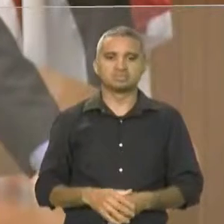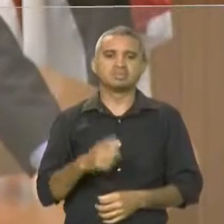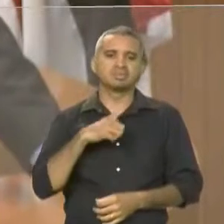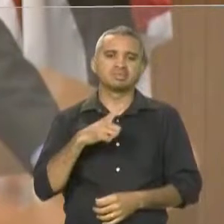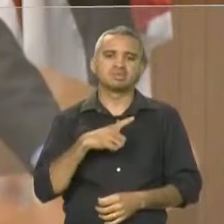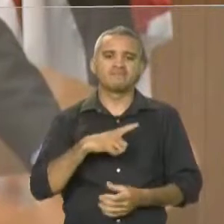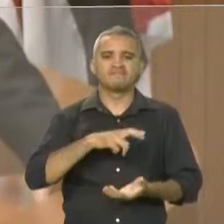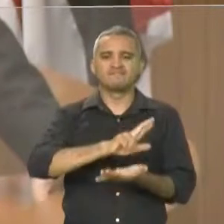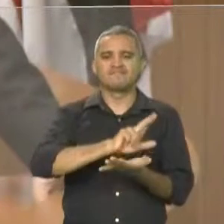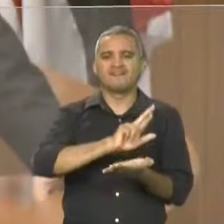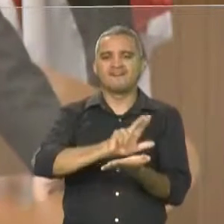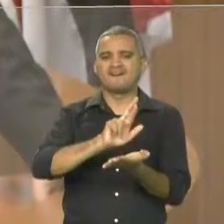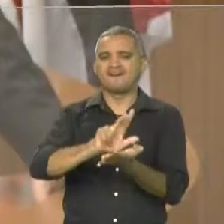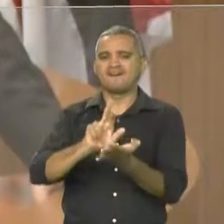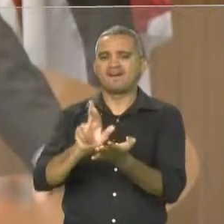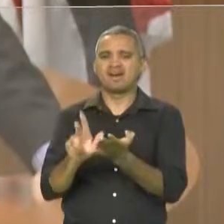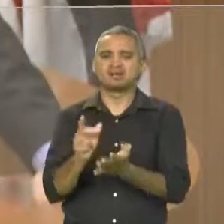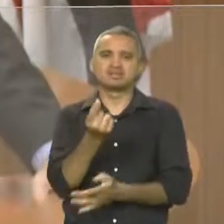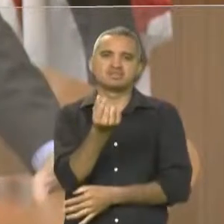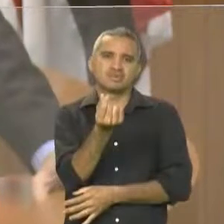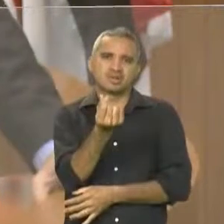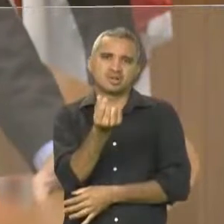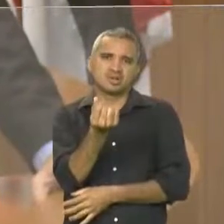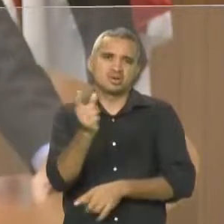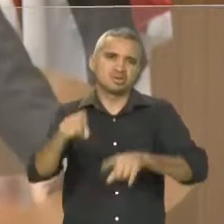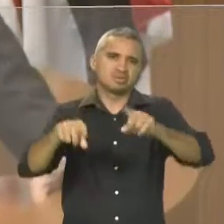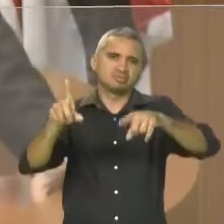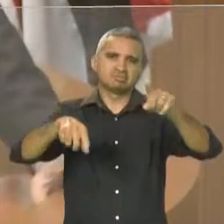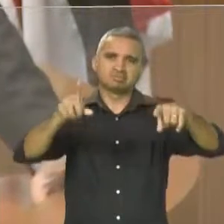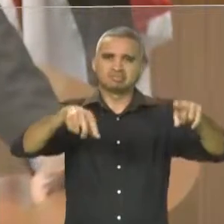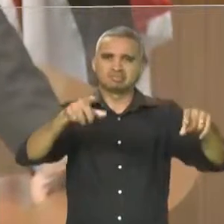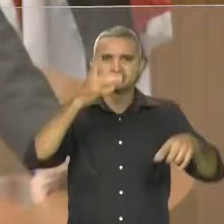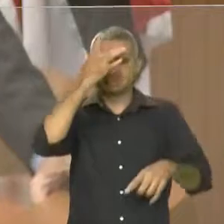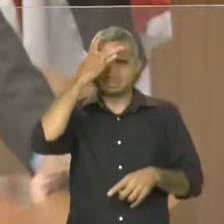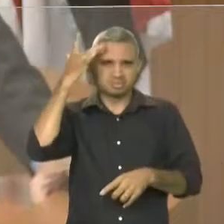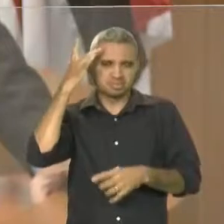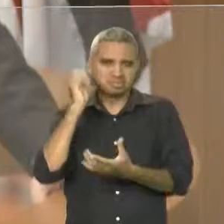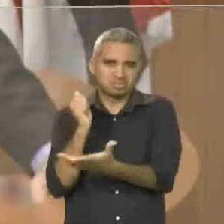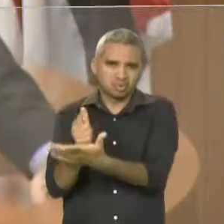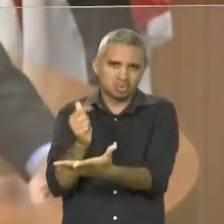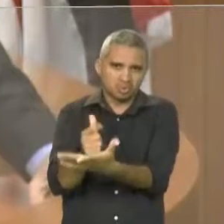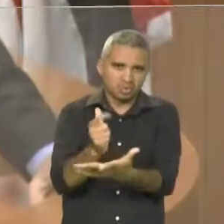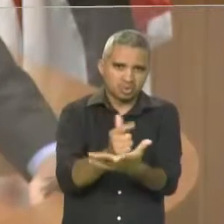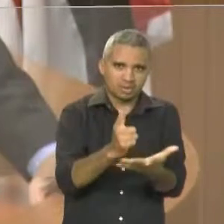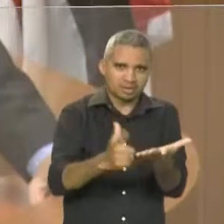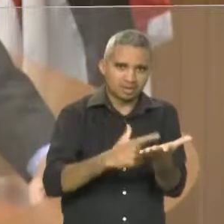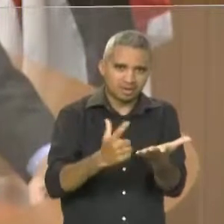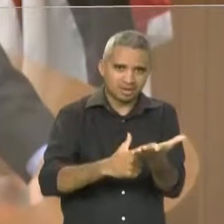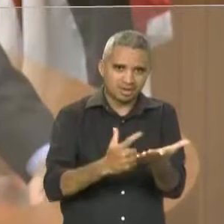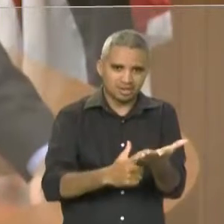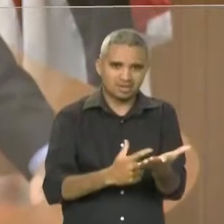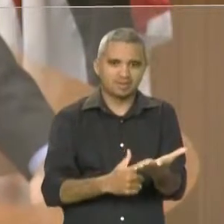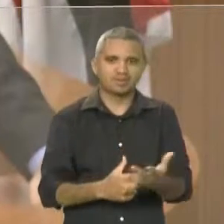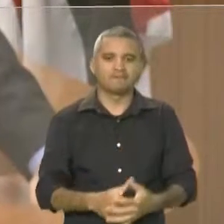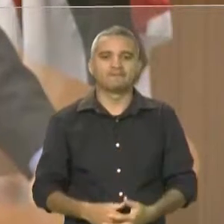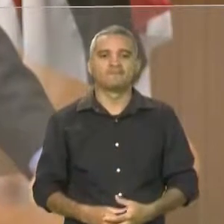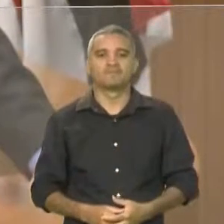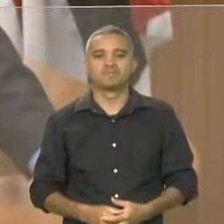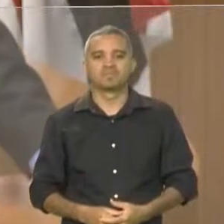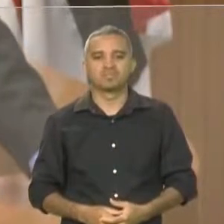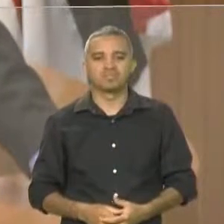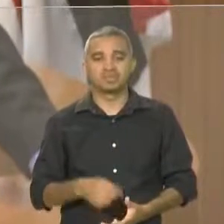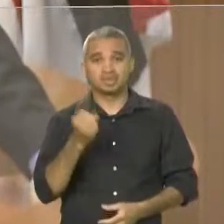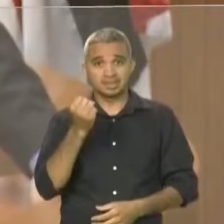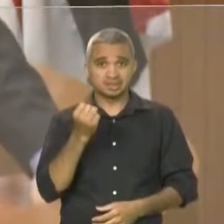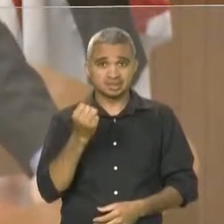dão oportunidade a muitas pessoas adquirirem literatura. Uma oferta que, se não fosse esse esforço